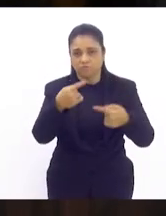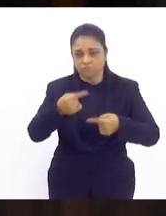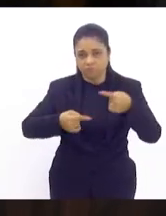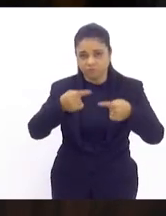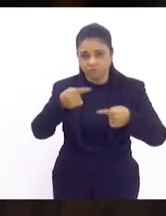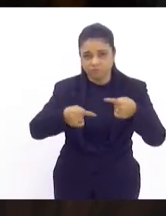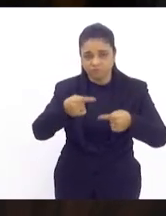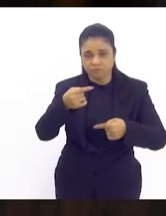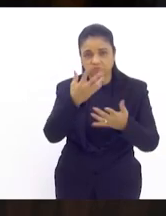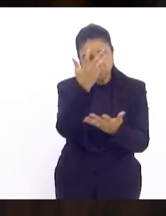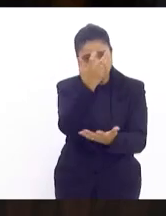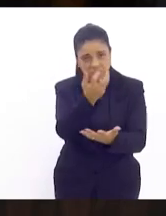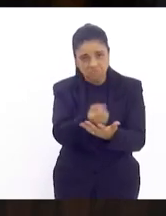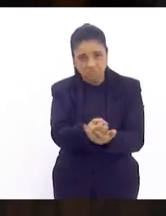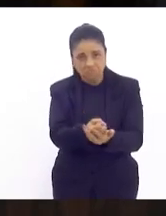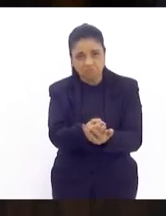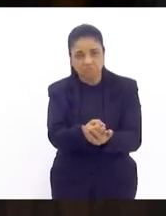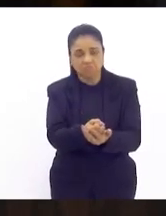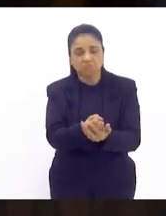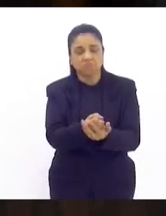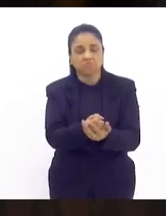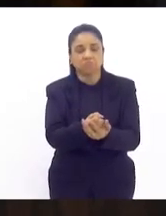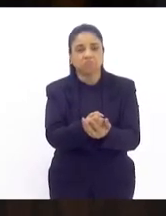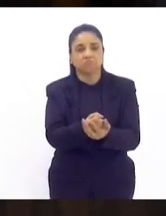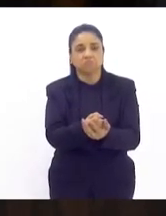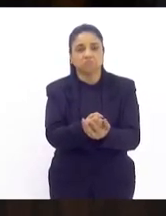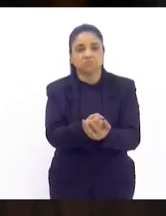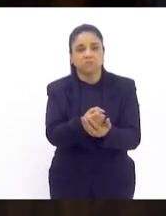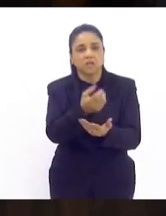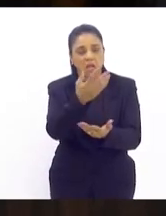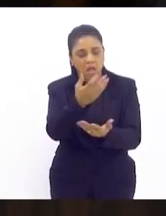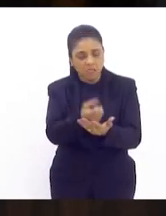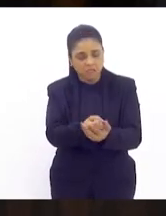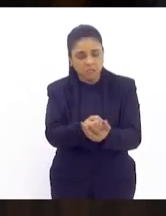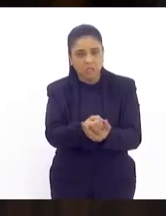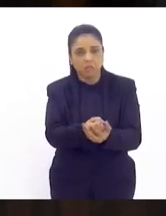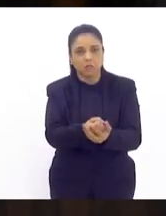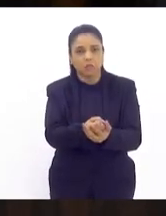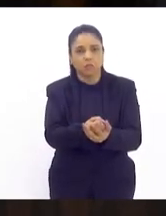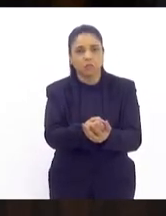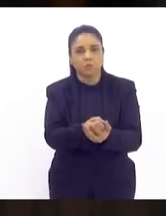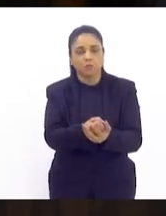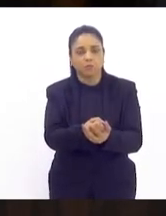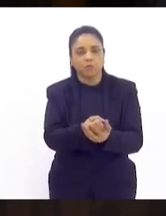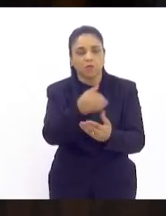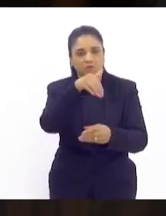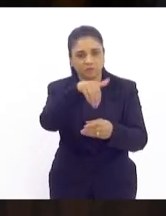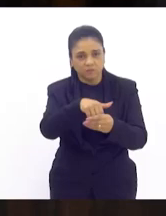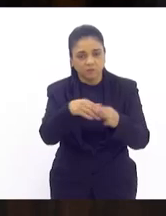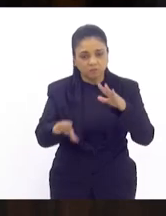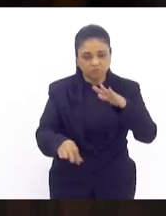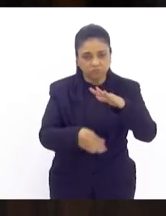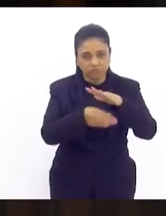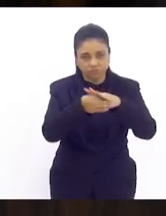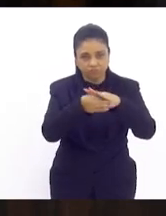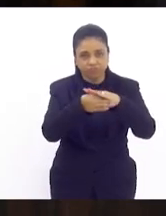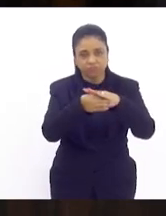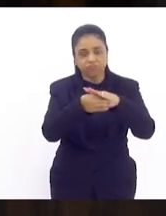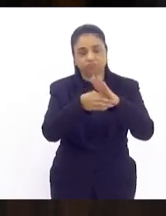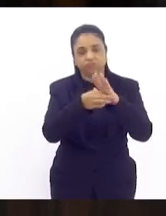em votação parecer da comissão de indicação simples